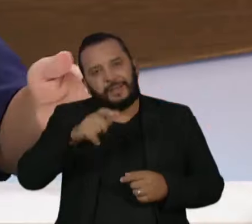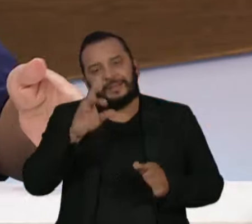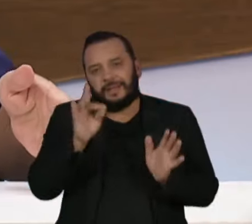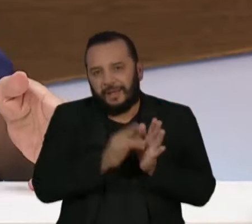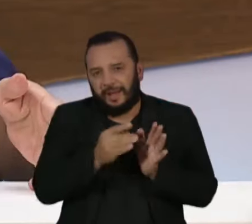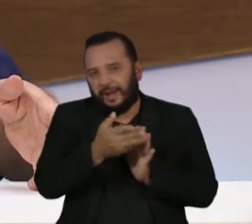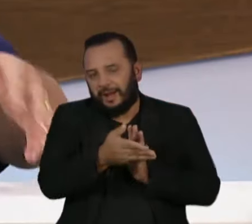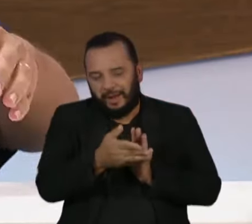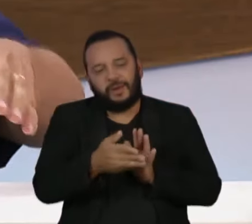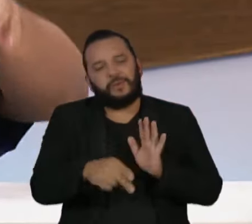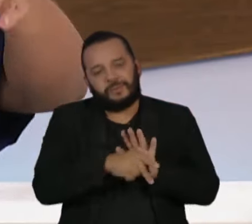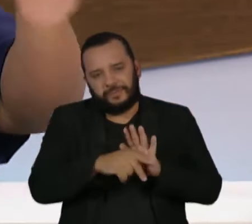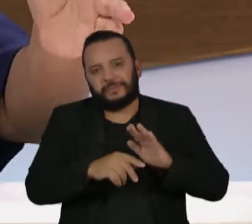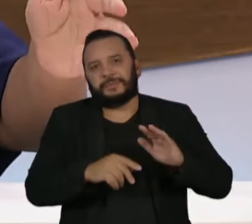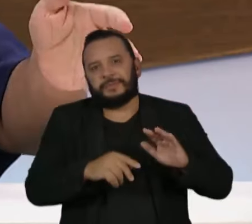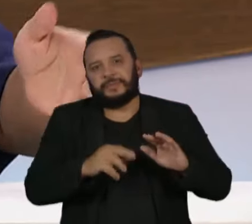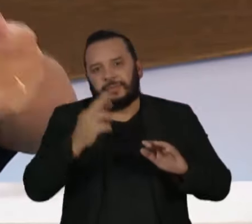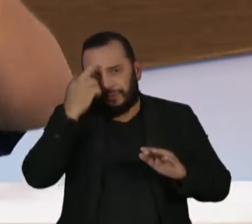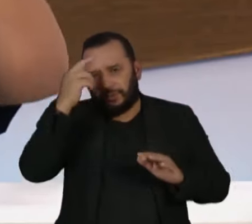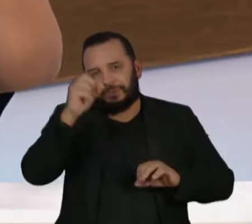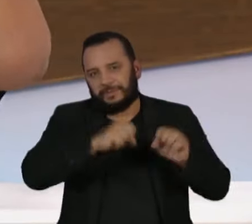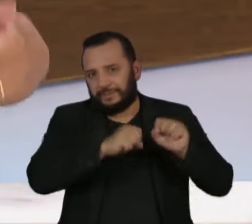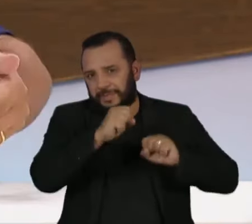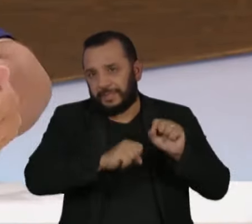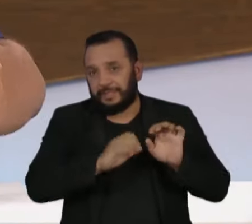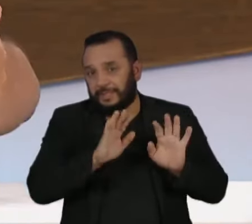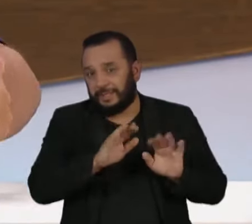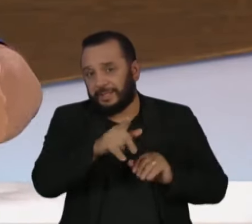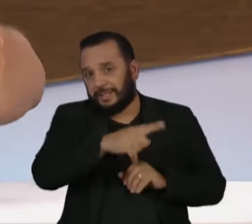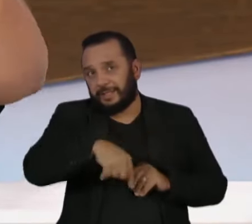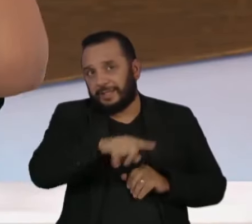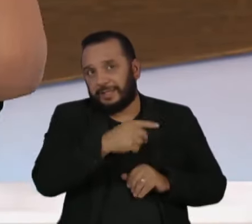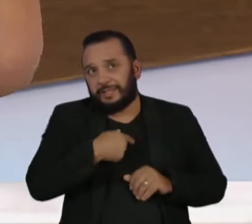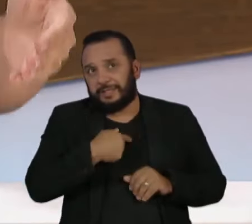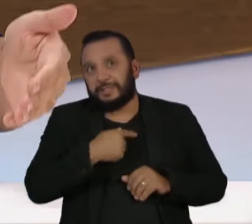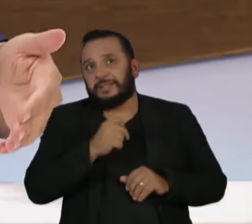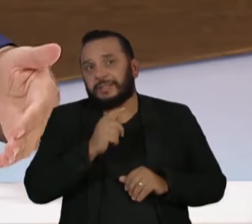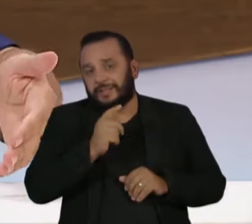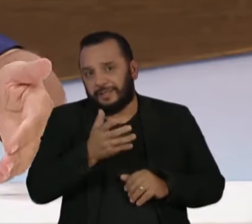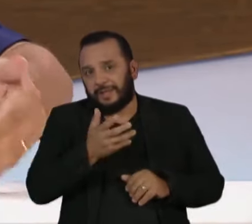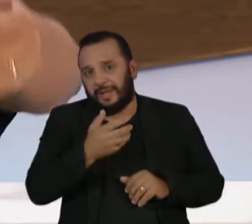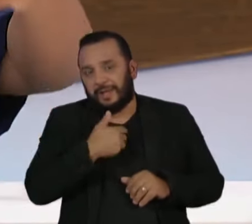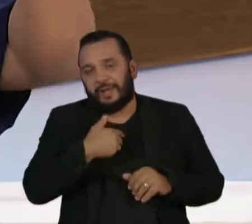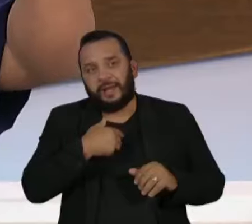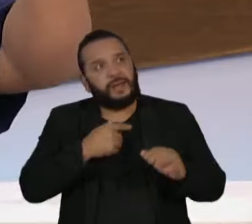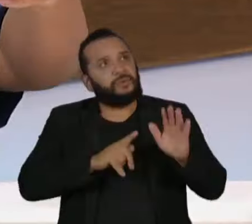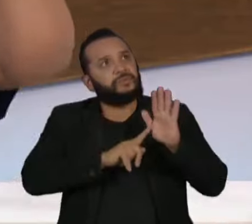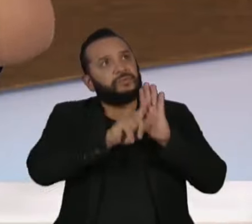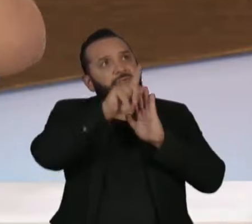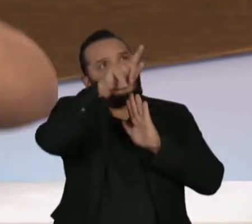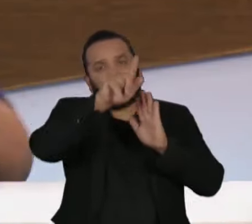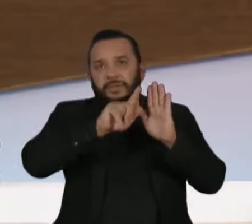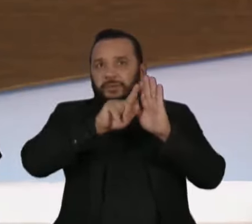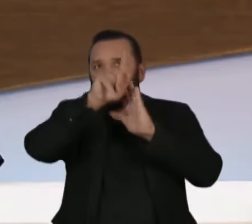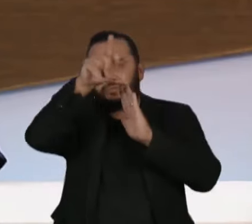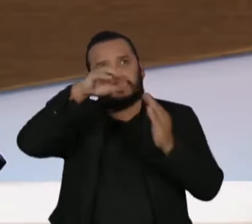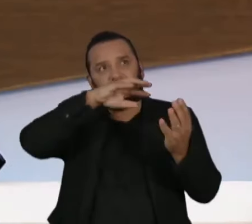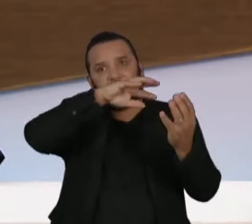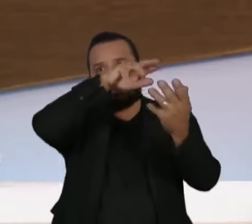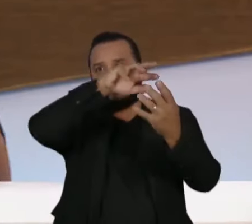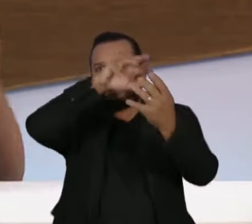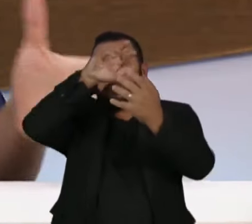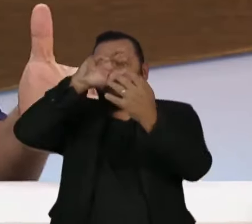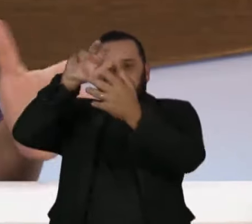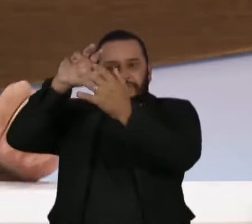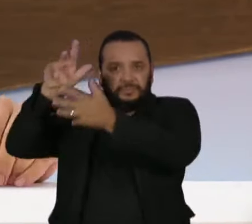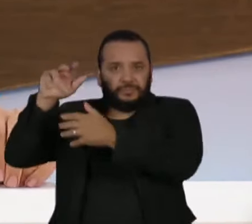e das agências espaciais, por mais que eles mesmos, argumentem em favor de colonização espacial, de coisas nessa linha do que eu